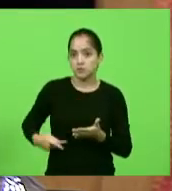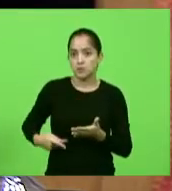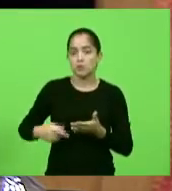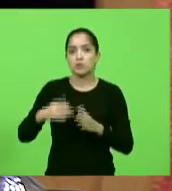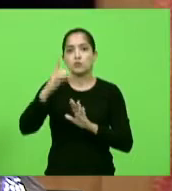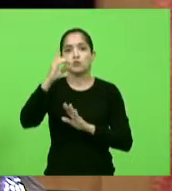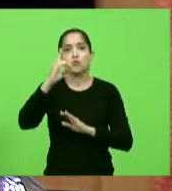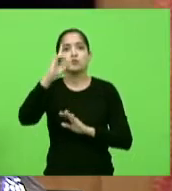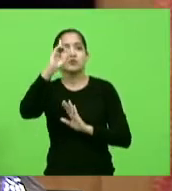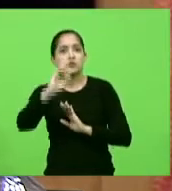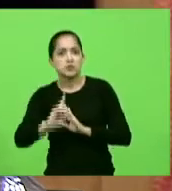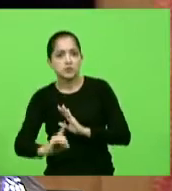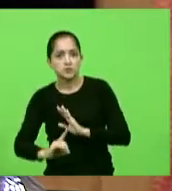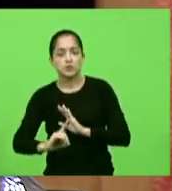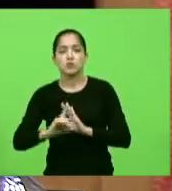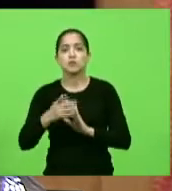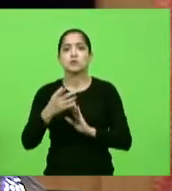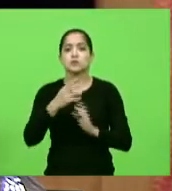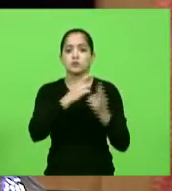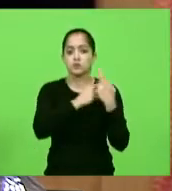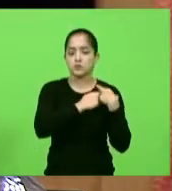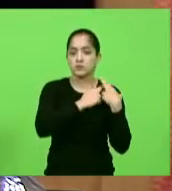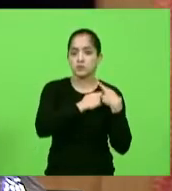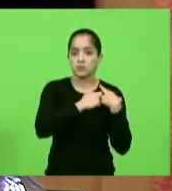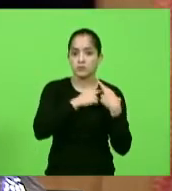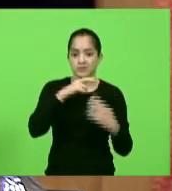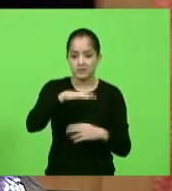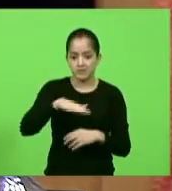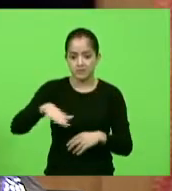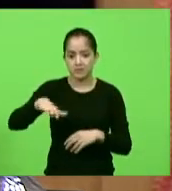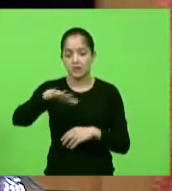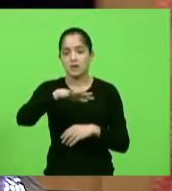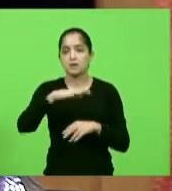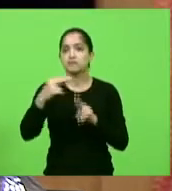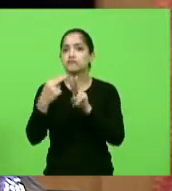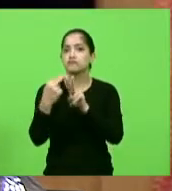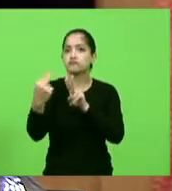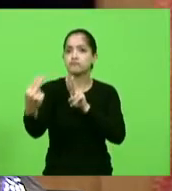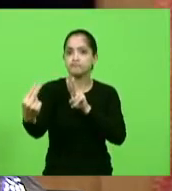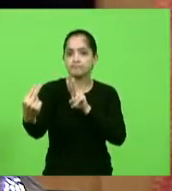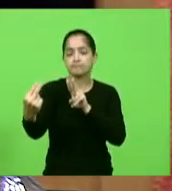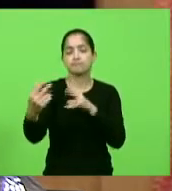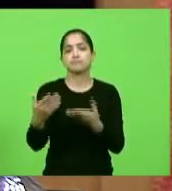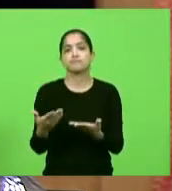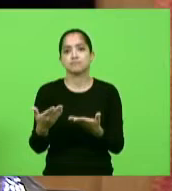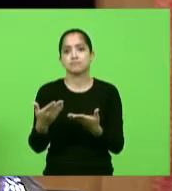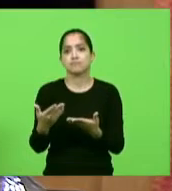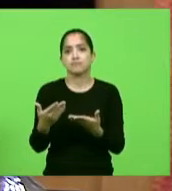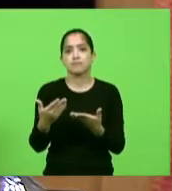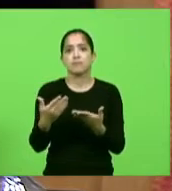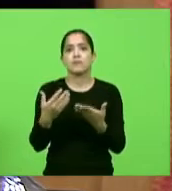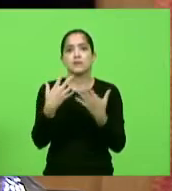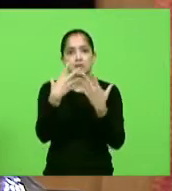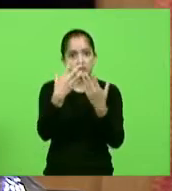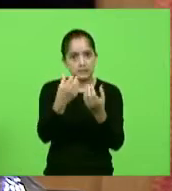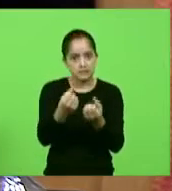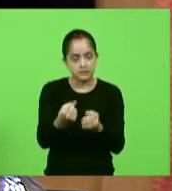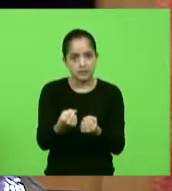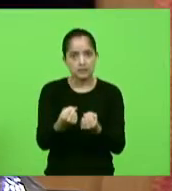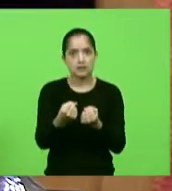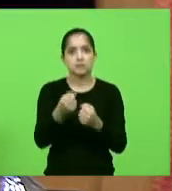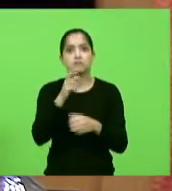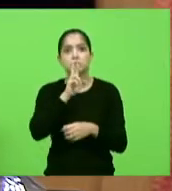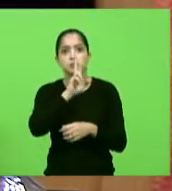diretores, os responsáveis de área, que, de forma virtual, mas atenderam, deram as respostas,